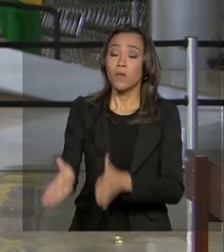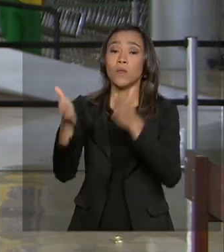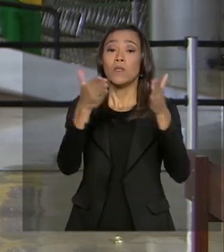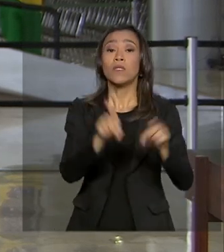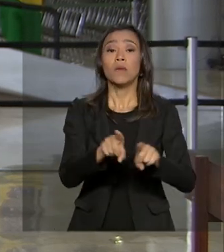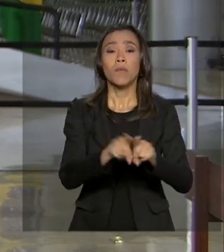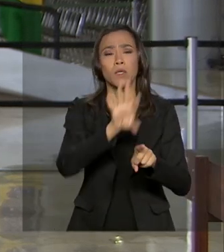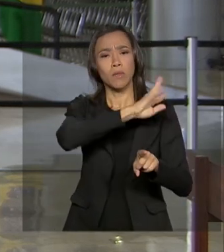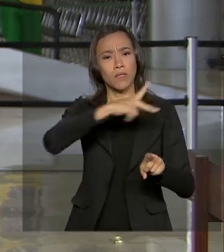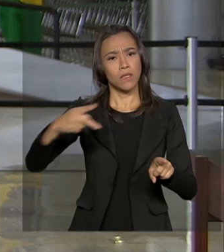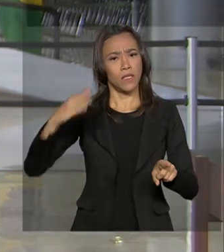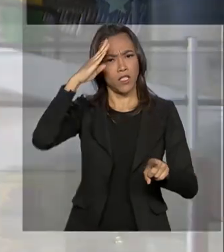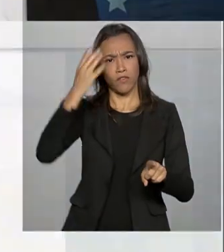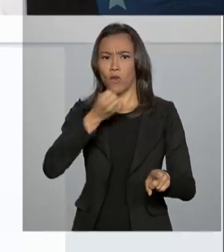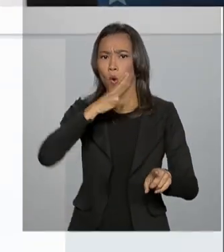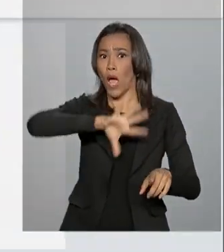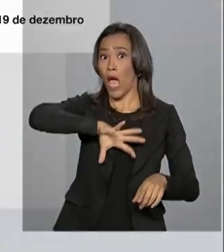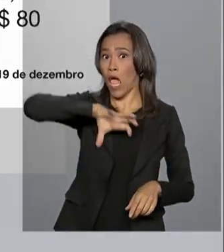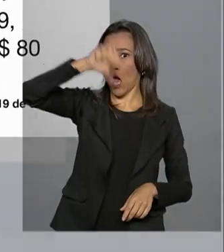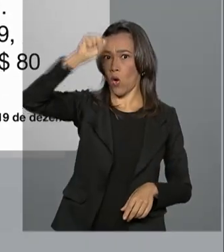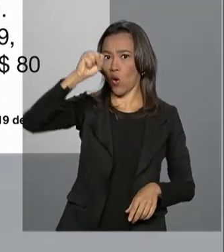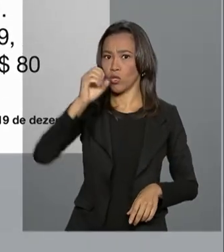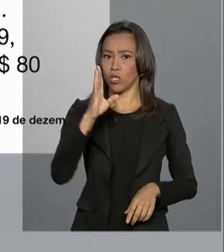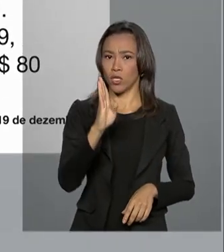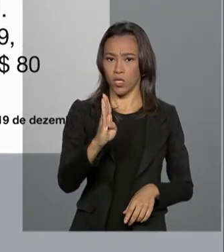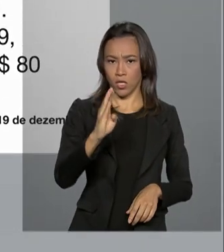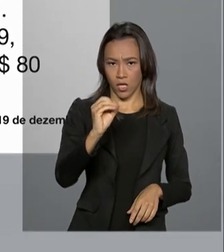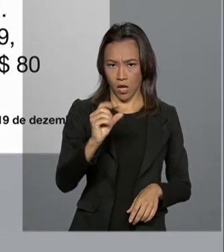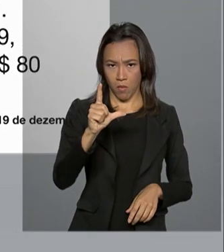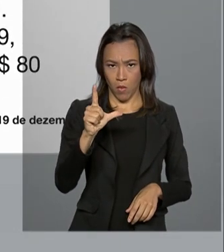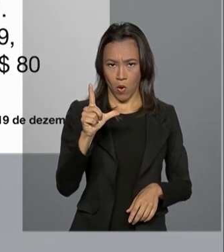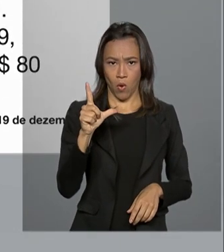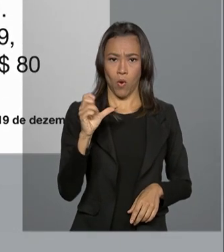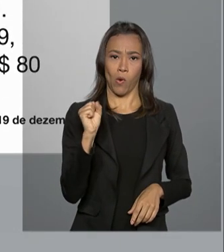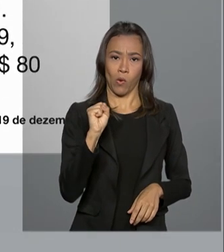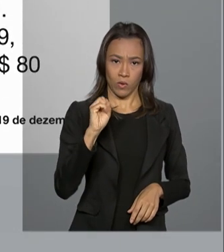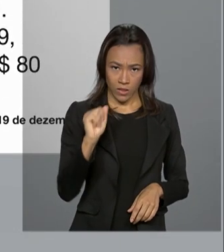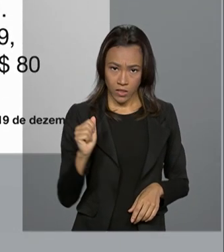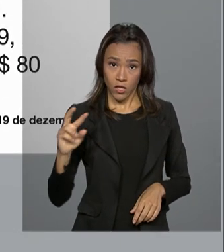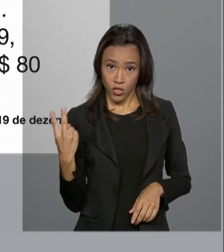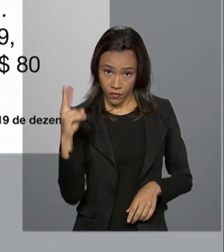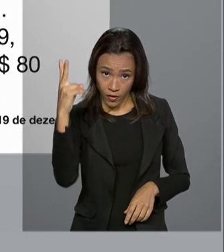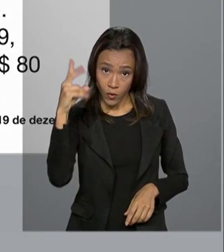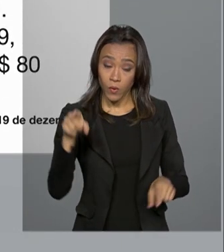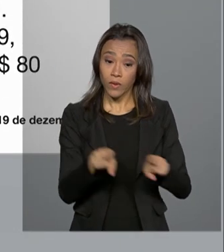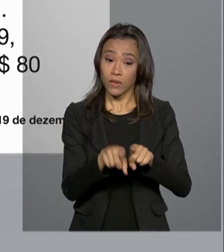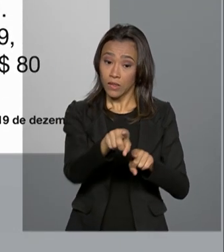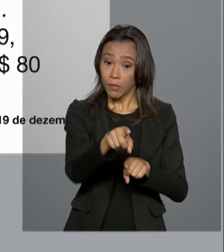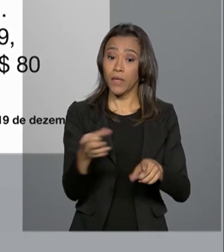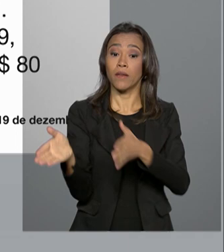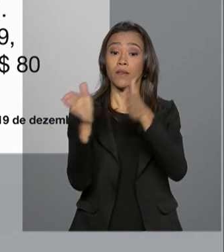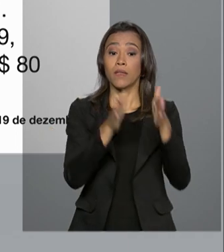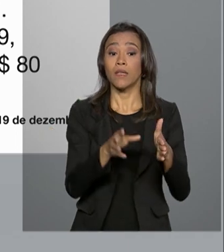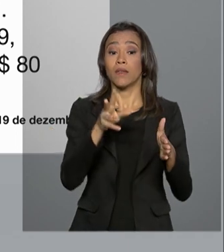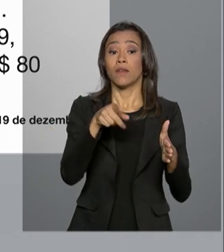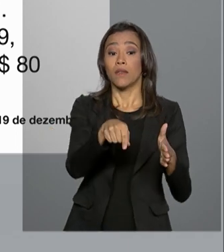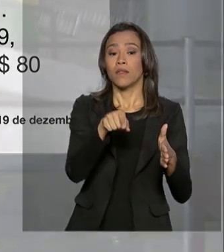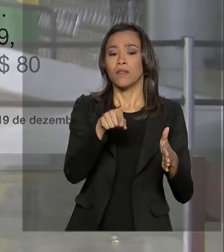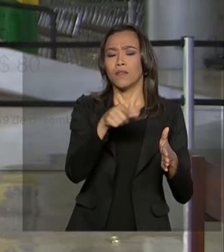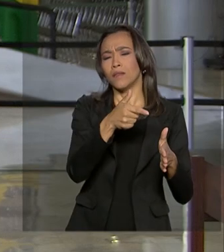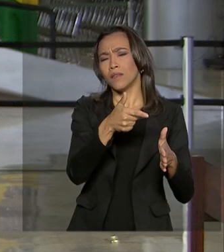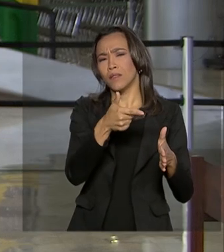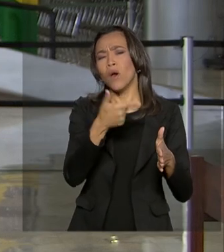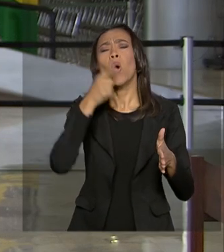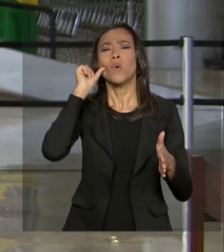o novo recorde da Bolsa de Valores e a queda do dólar, que fica no menor nível em mais de 40 dias. E